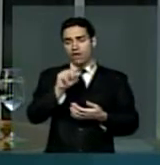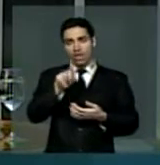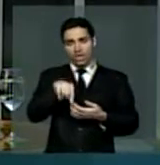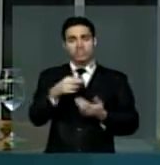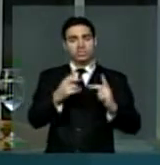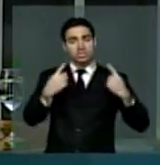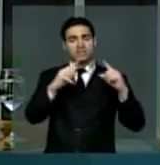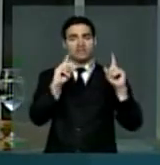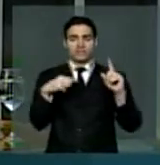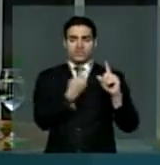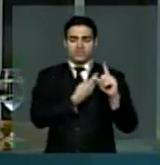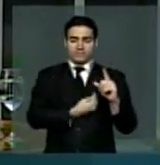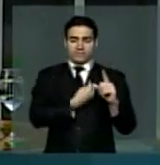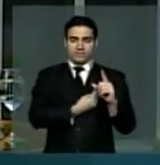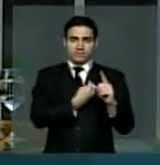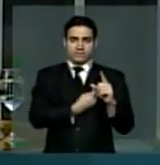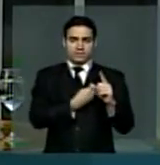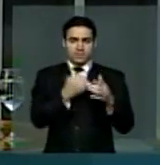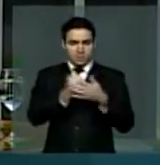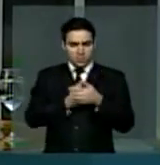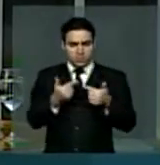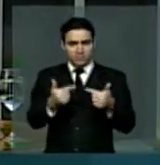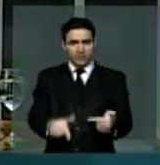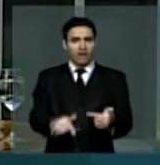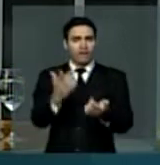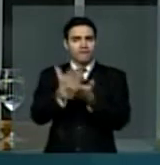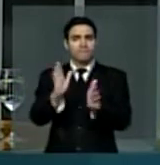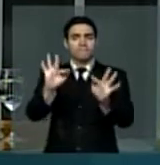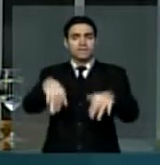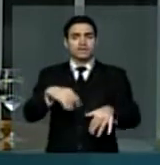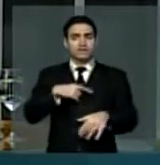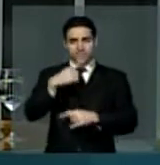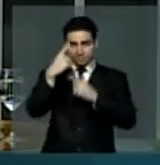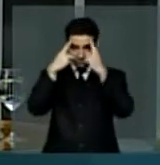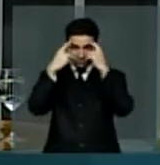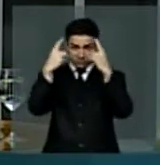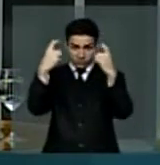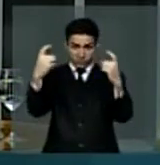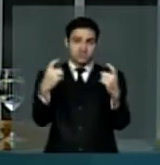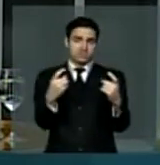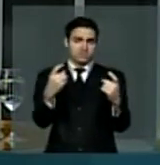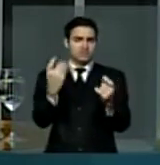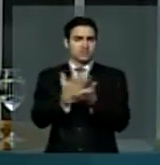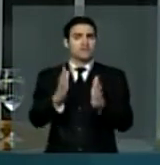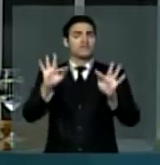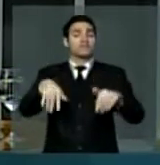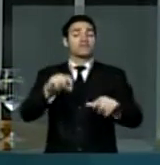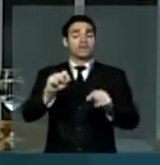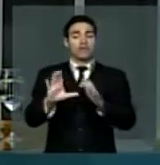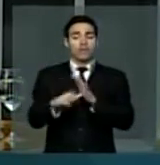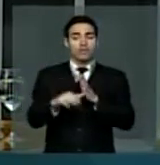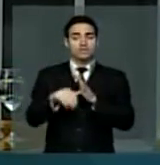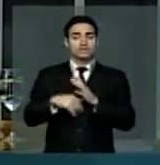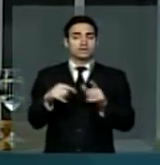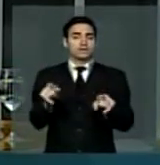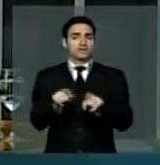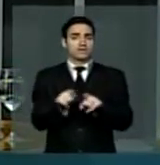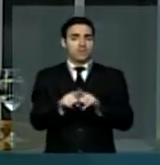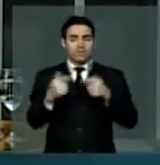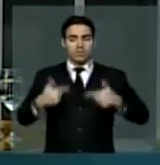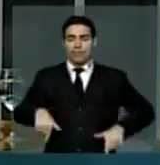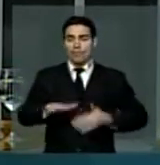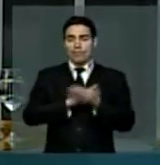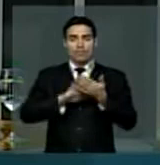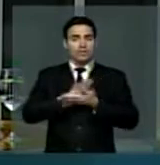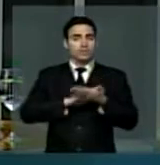nossos tempos. A luta contra a violência, a luta contra a corrupção e a impunidade, sem